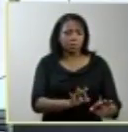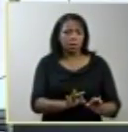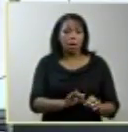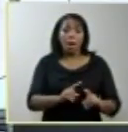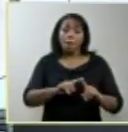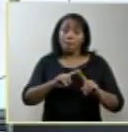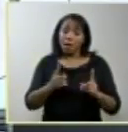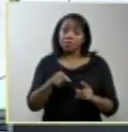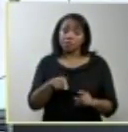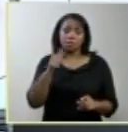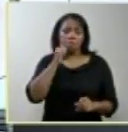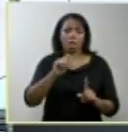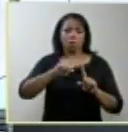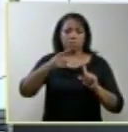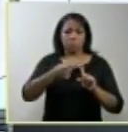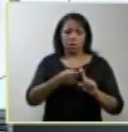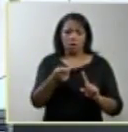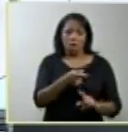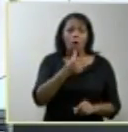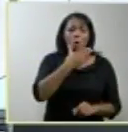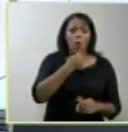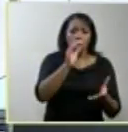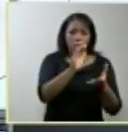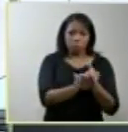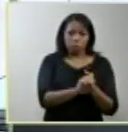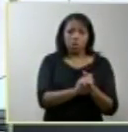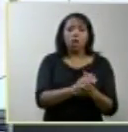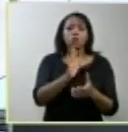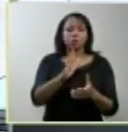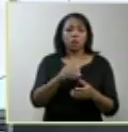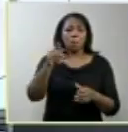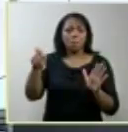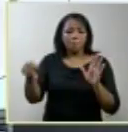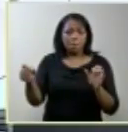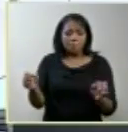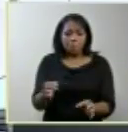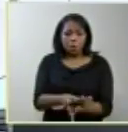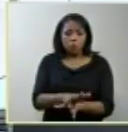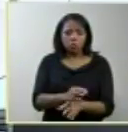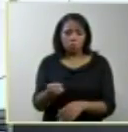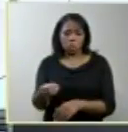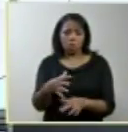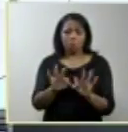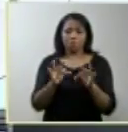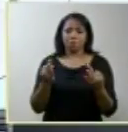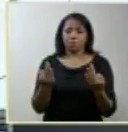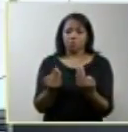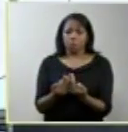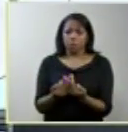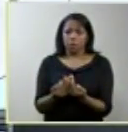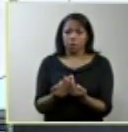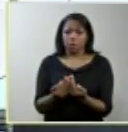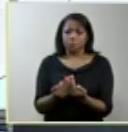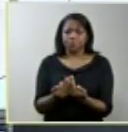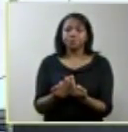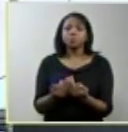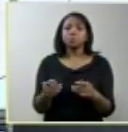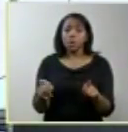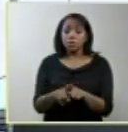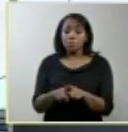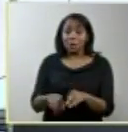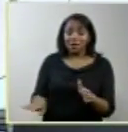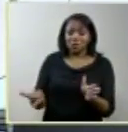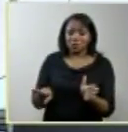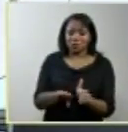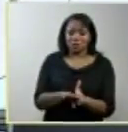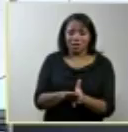em que a mulher e seu companheiro já ocupam o espaço social de uma nova família a expectativa pela chegada